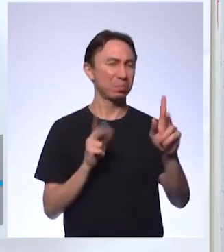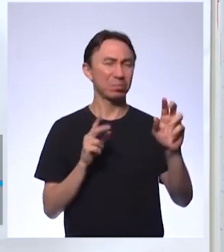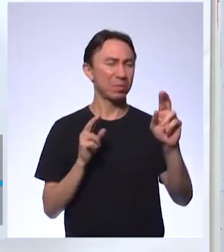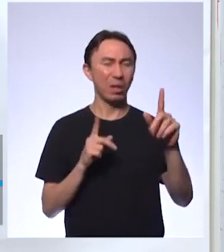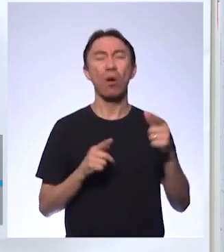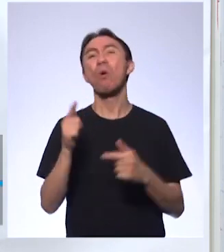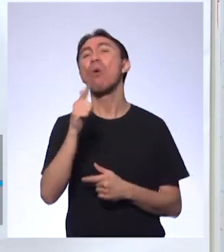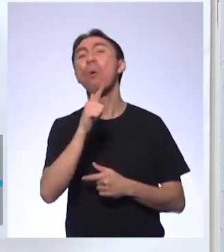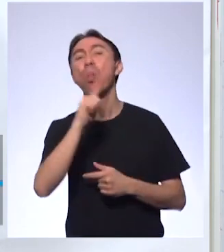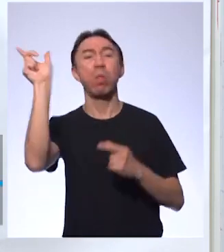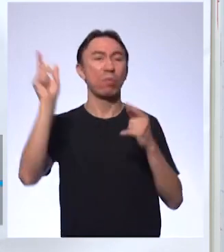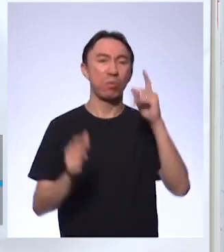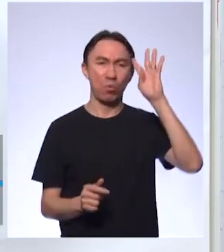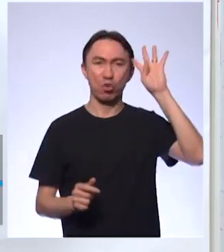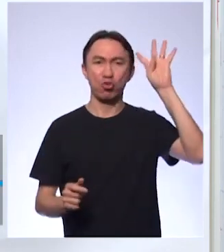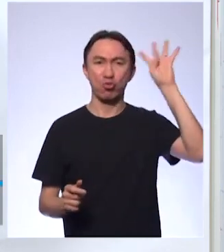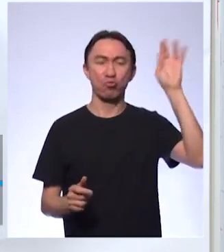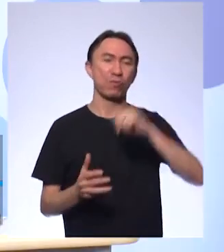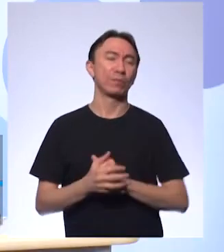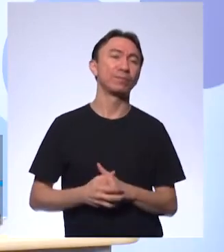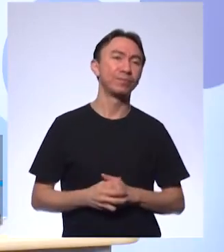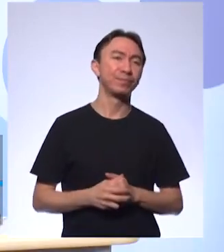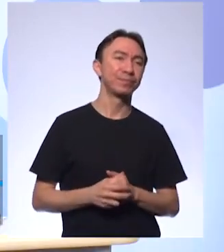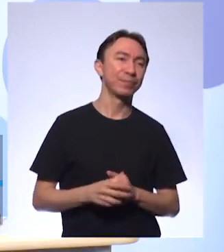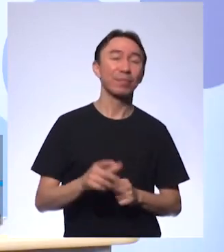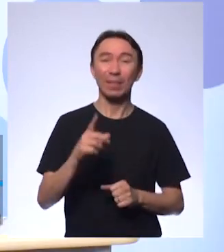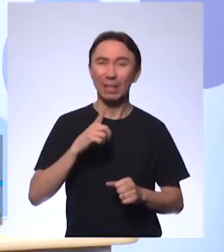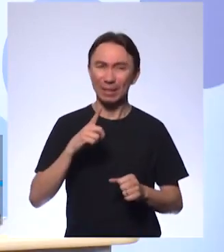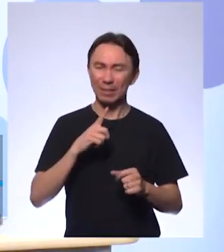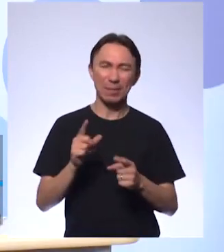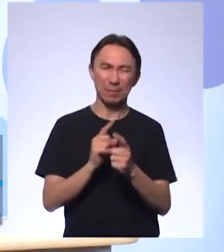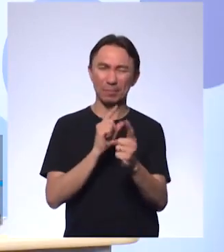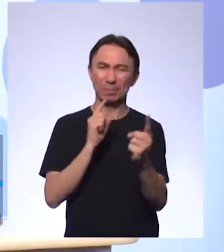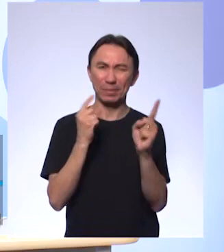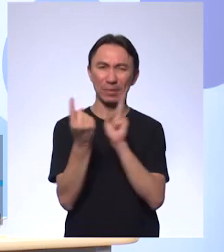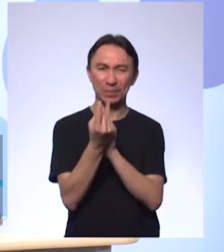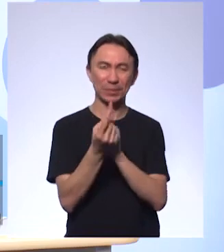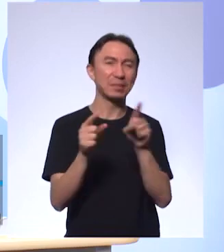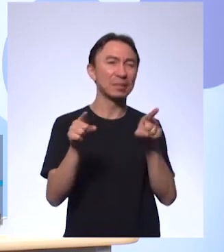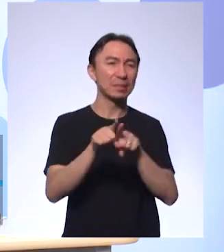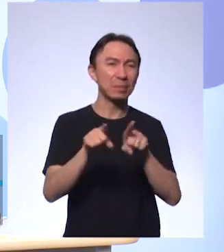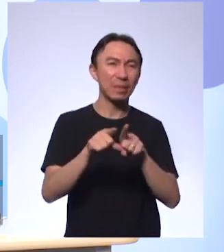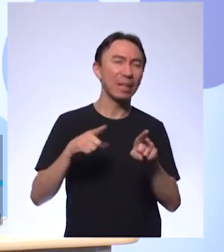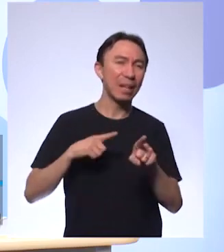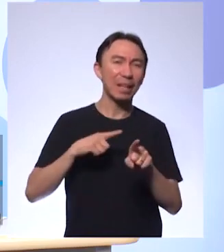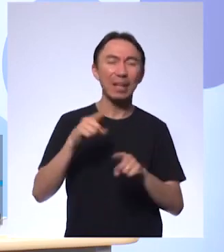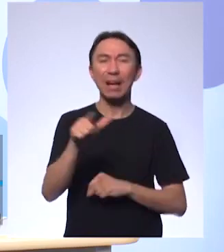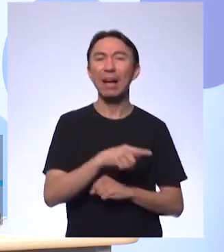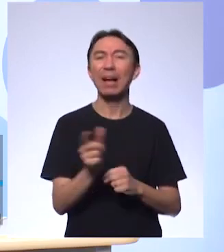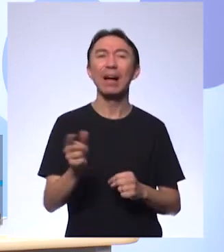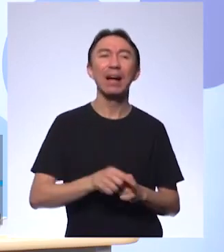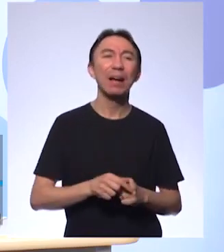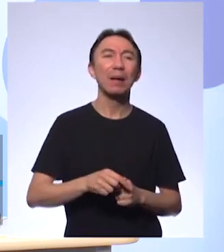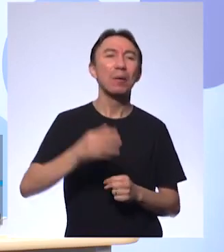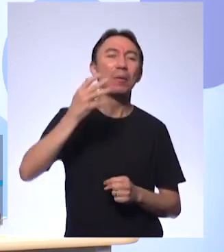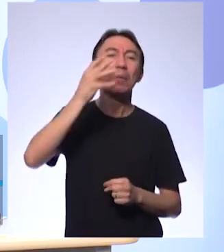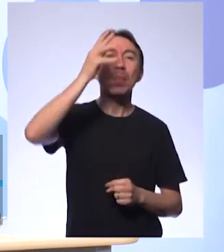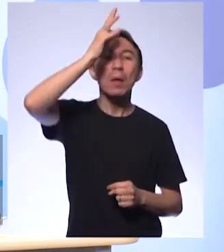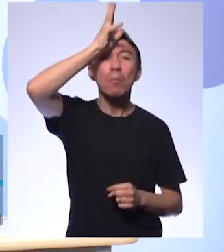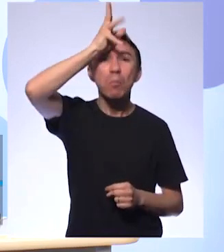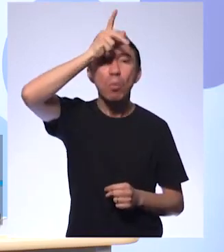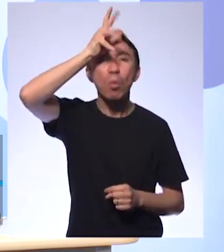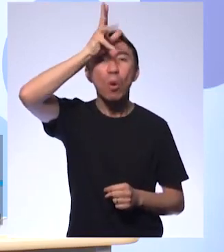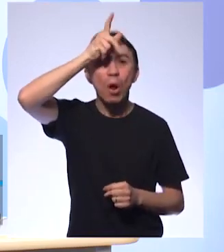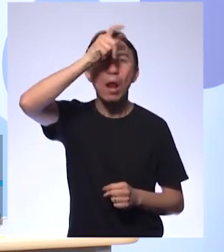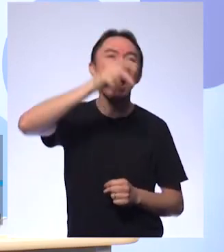É uma outra história. É, aqui também inverteram um pouco a história da questão da galinha e tal, com a semelhança com os